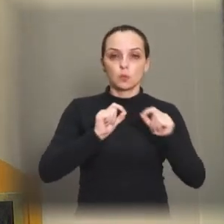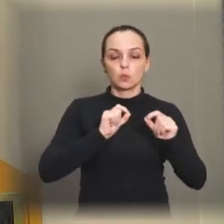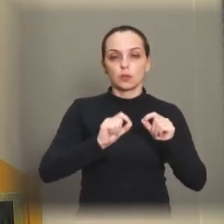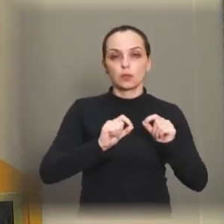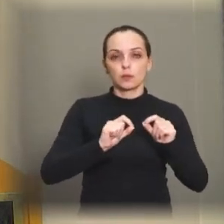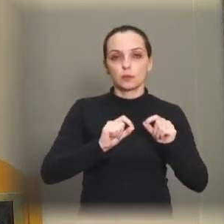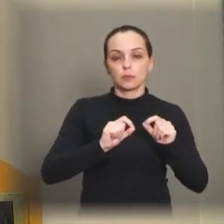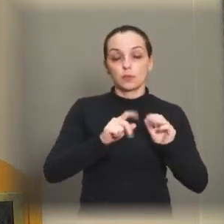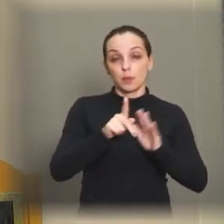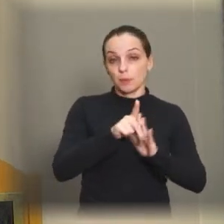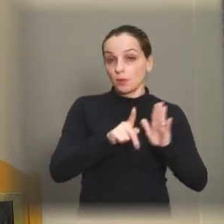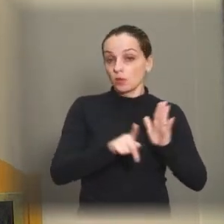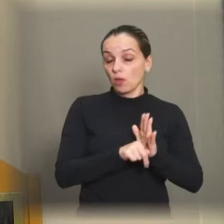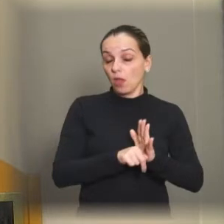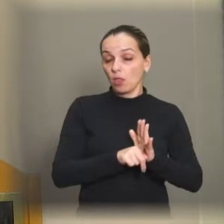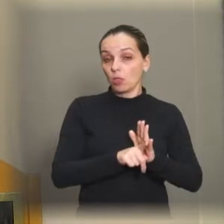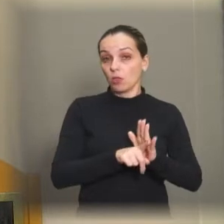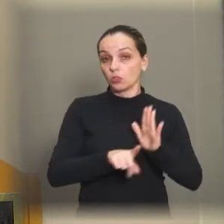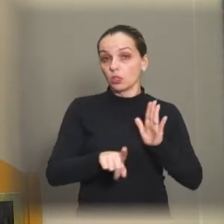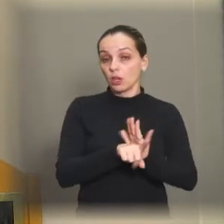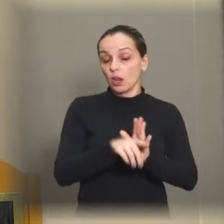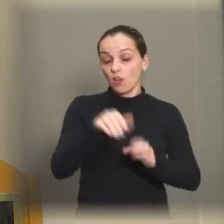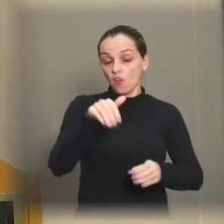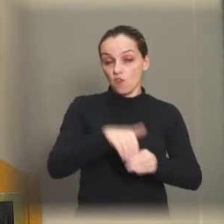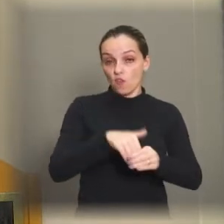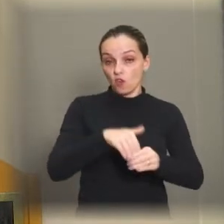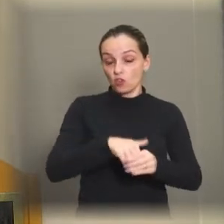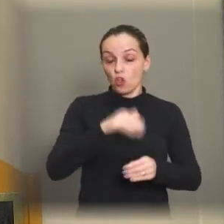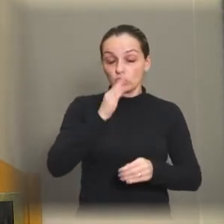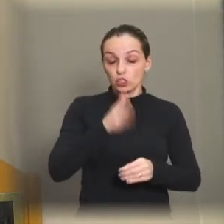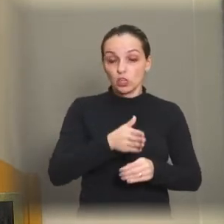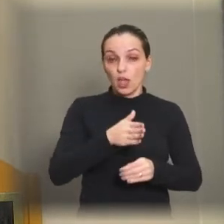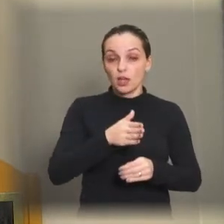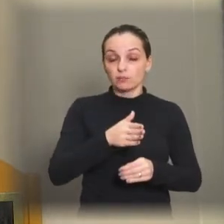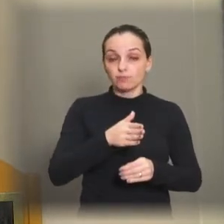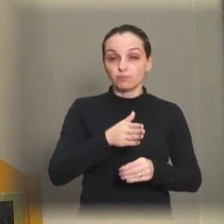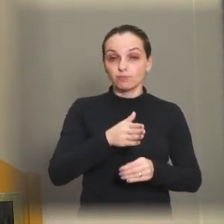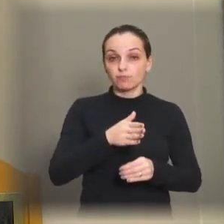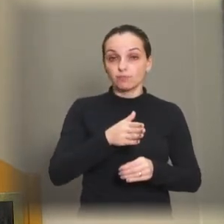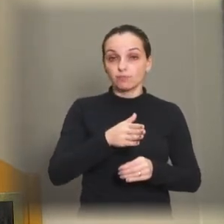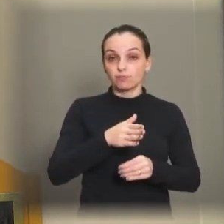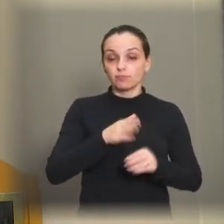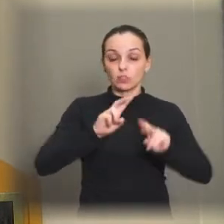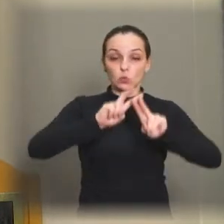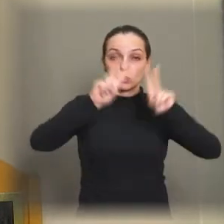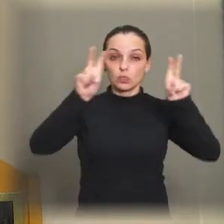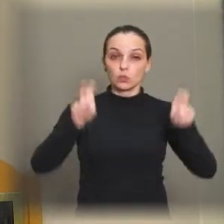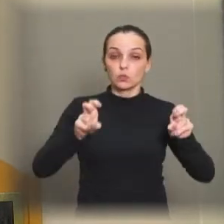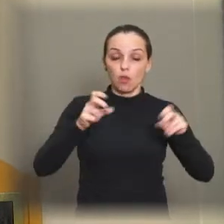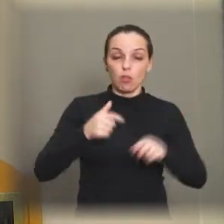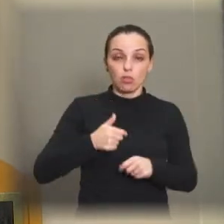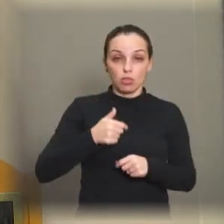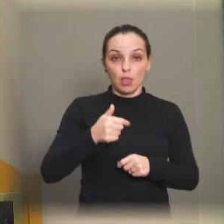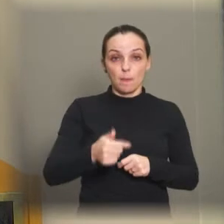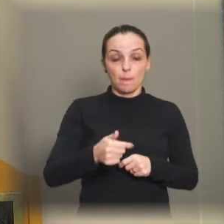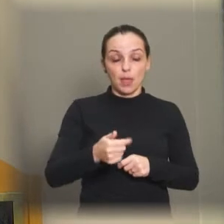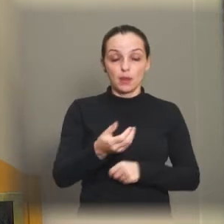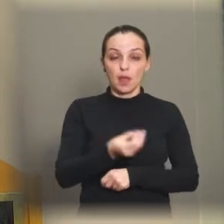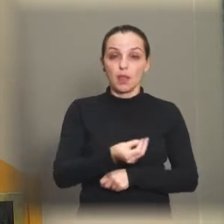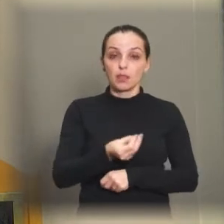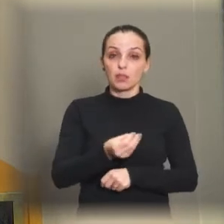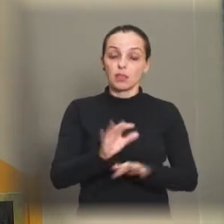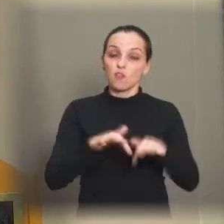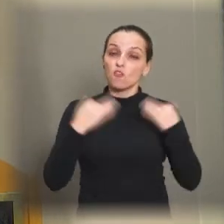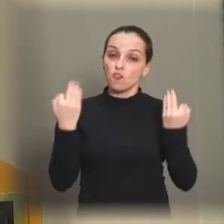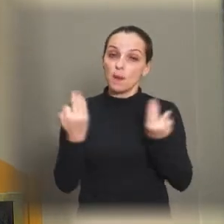um projeto que nós votamos hoje, que é em relação à Semana em Defesa da